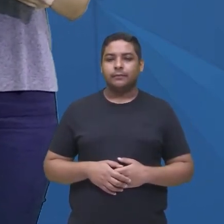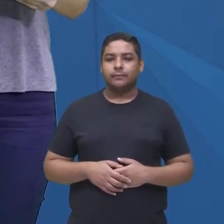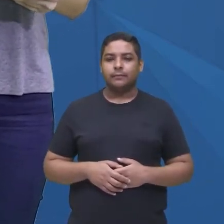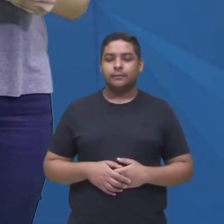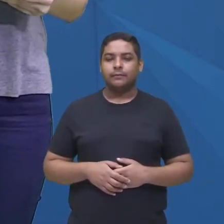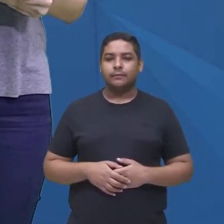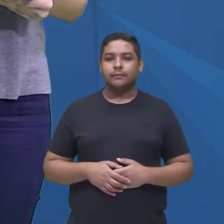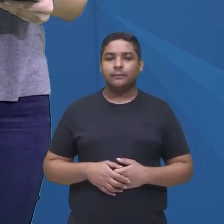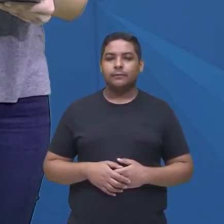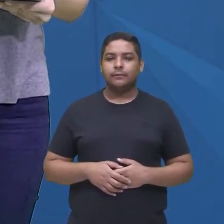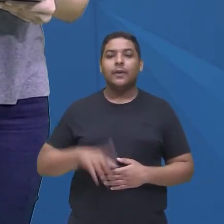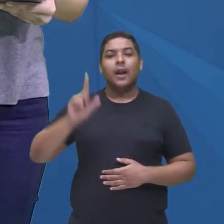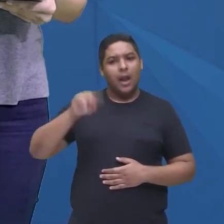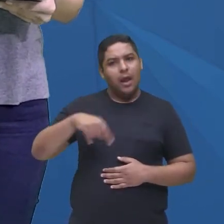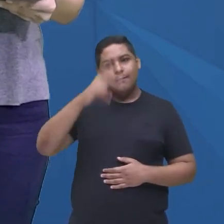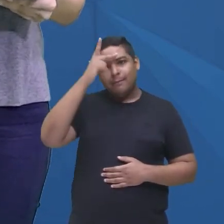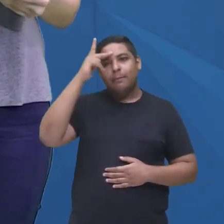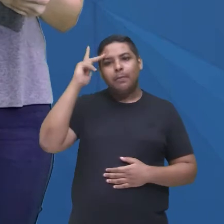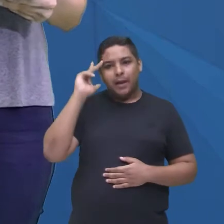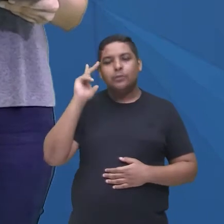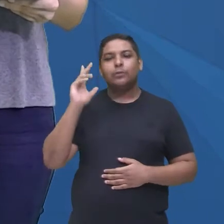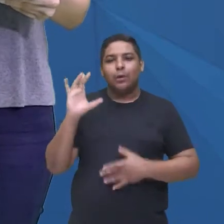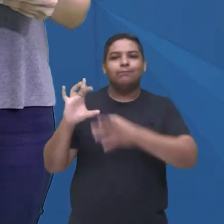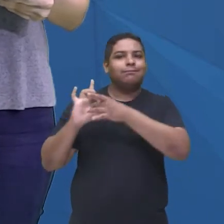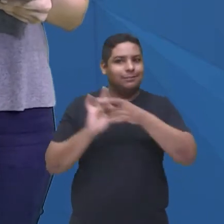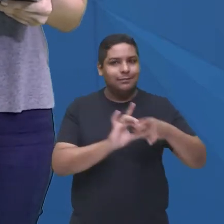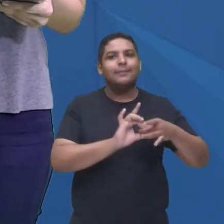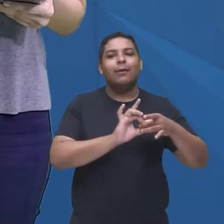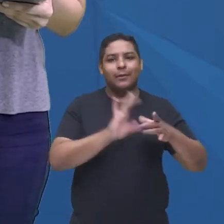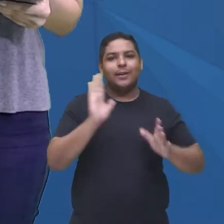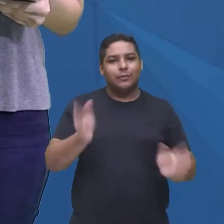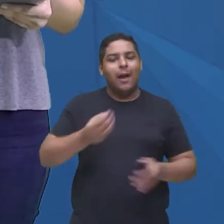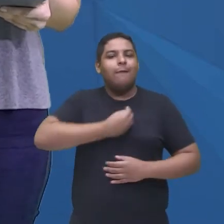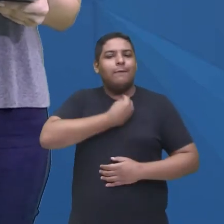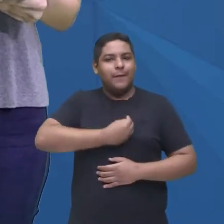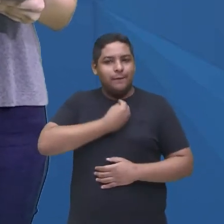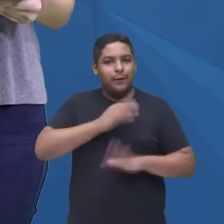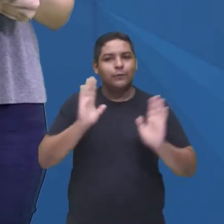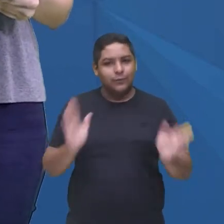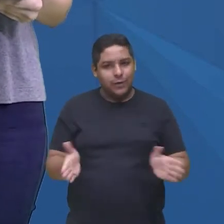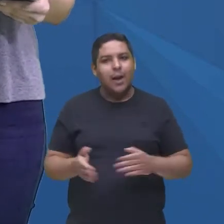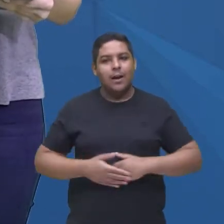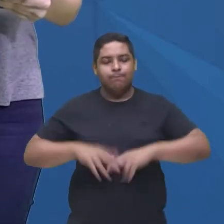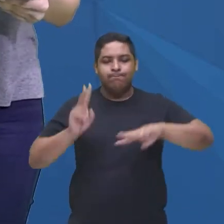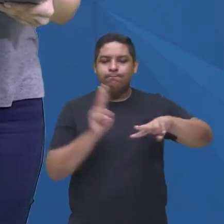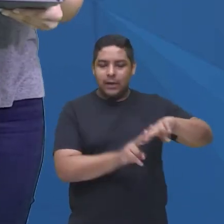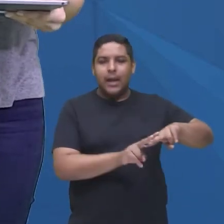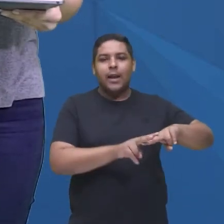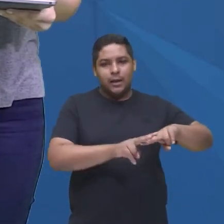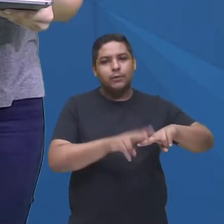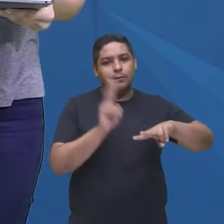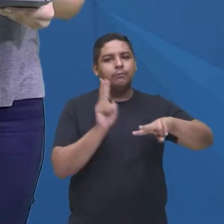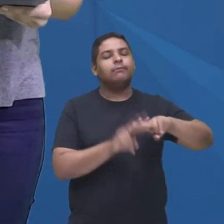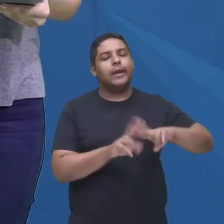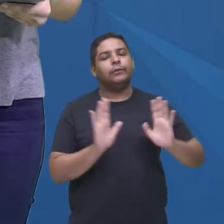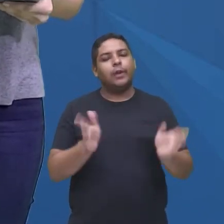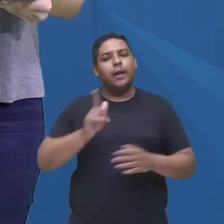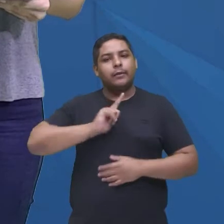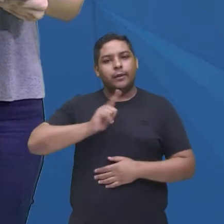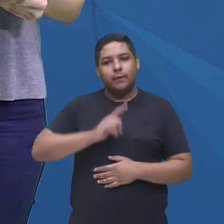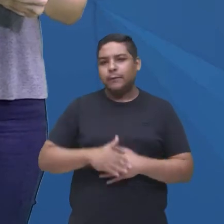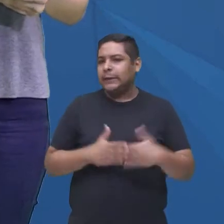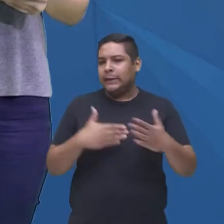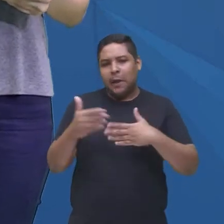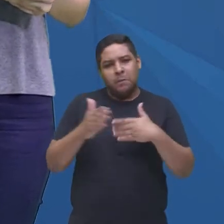pessoas que participaram desse contexto de estarem privadas de liberdade em algum momento da sua vida, independente do que tenham feito,